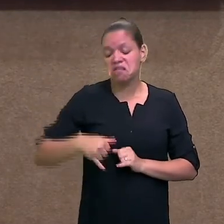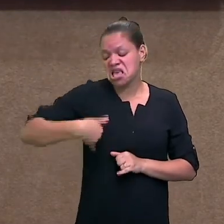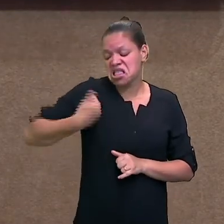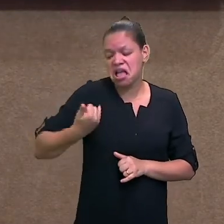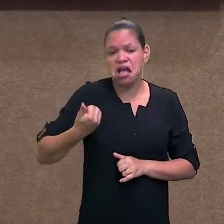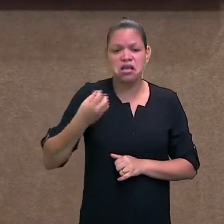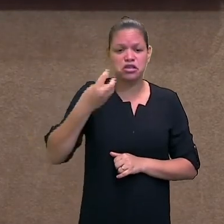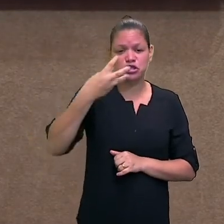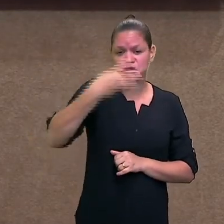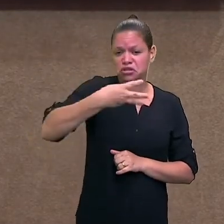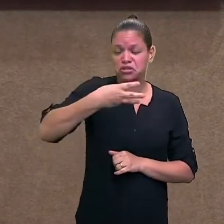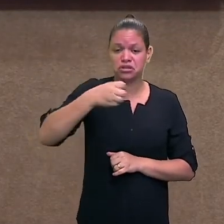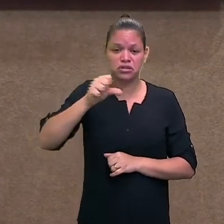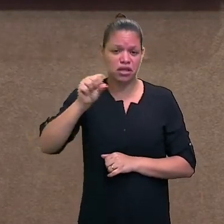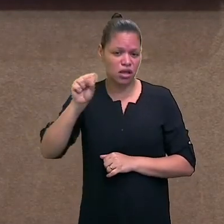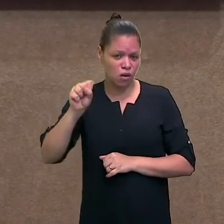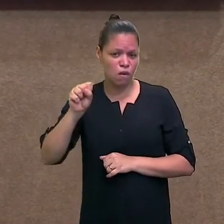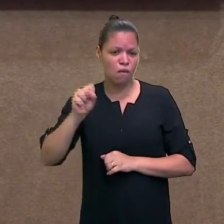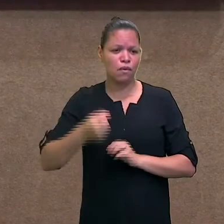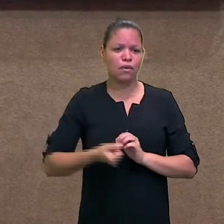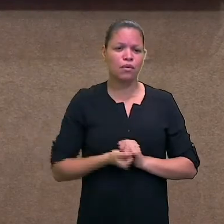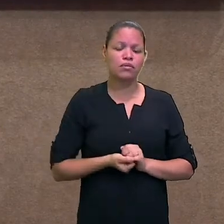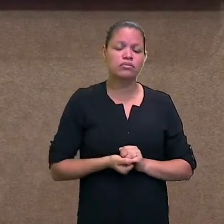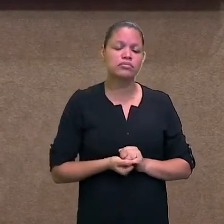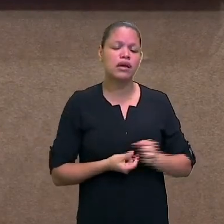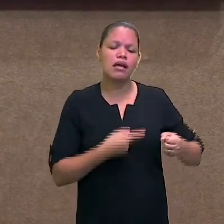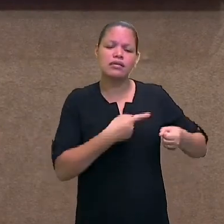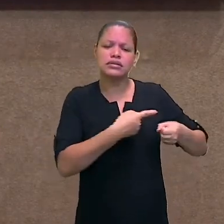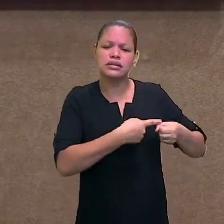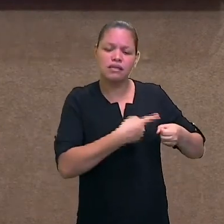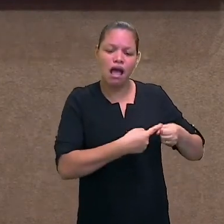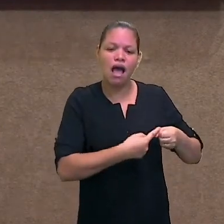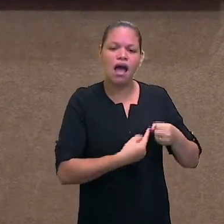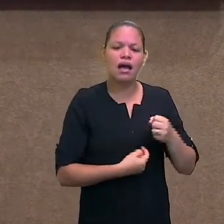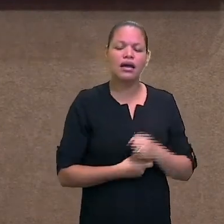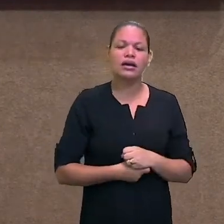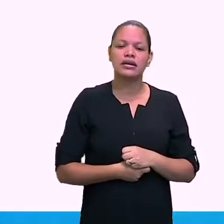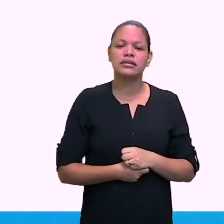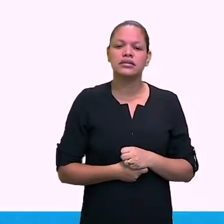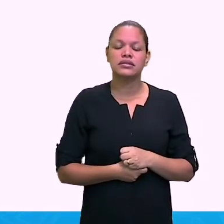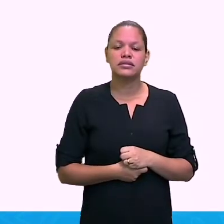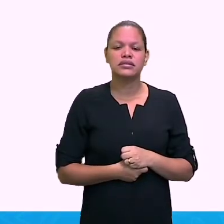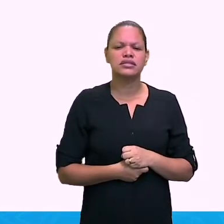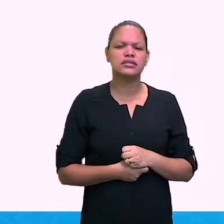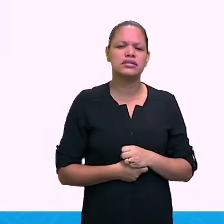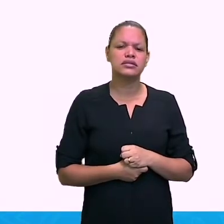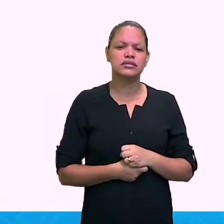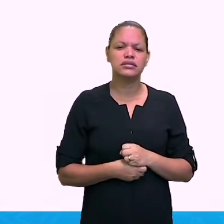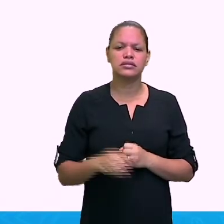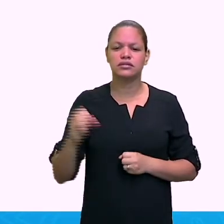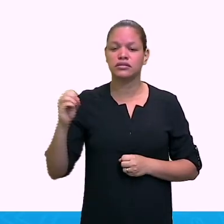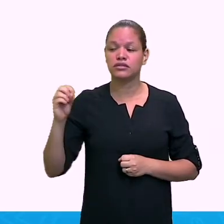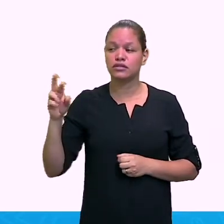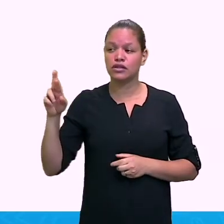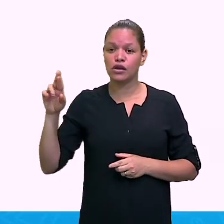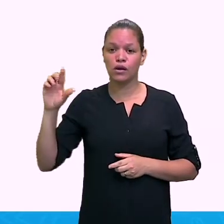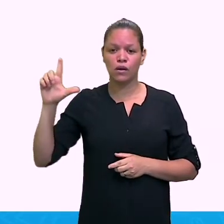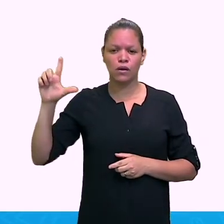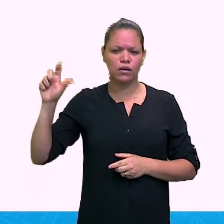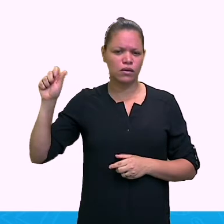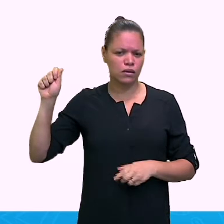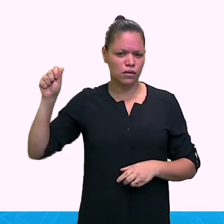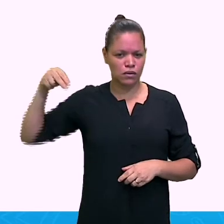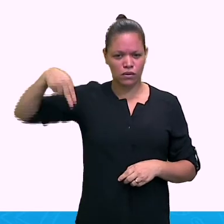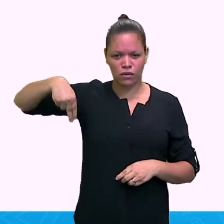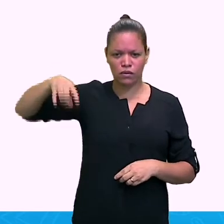Orlando, Florida. Ok? Vamos à próxima. Nós temos aqui uma menina que deve ter